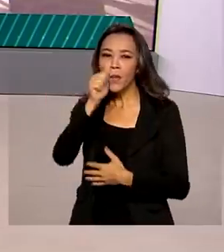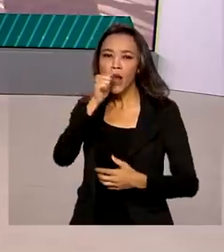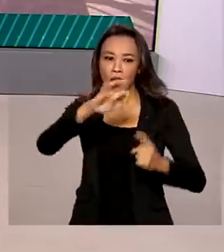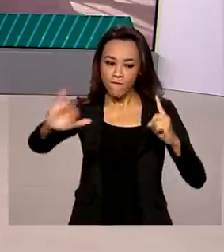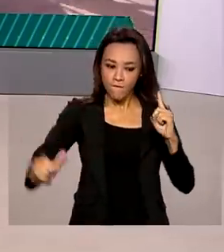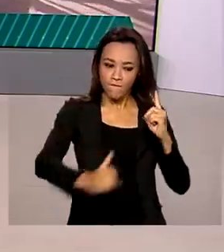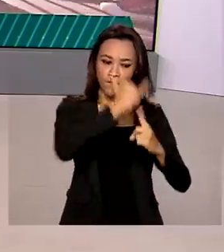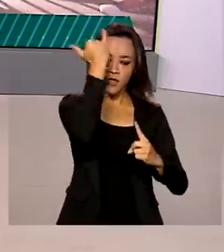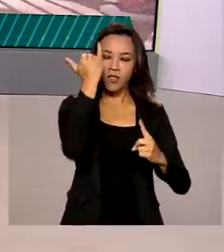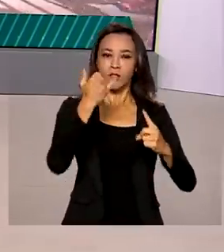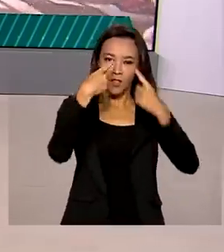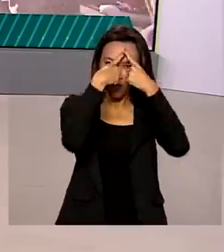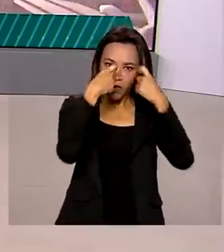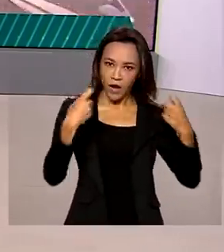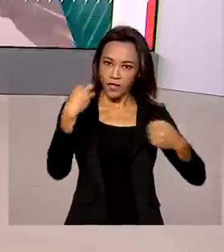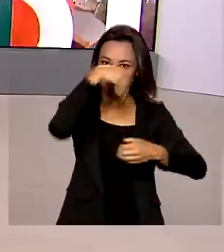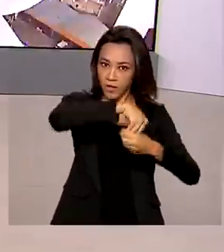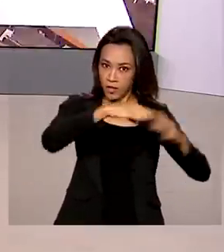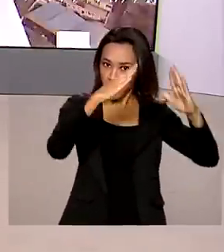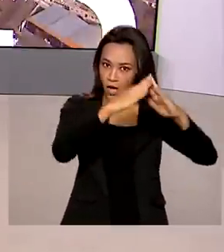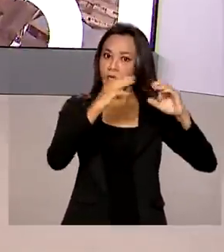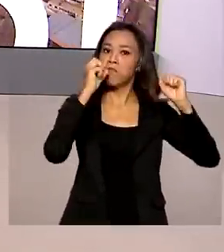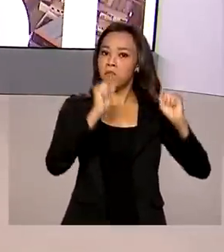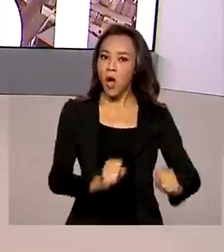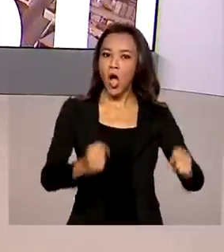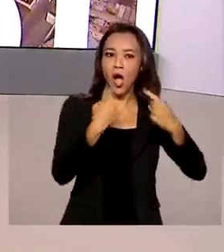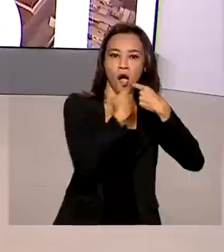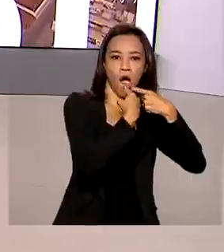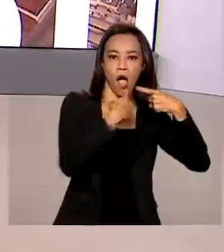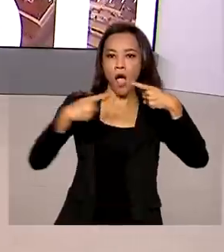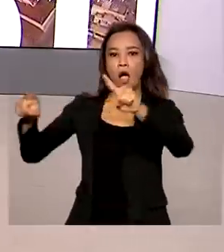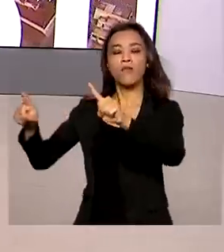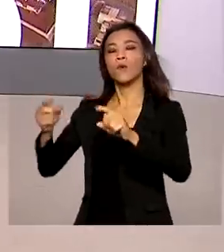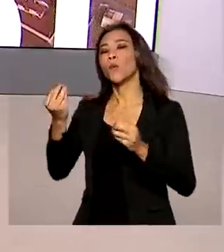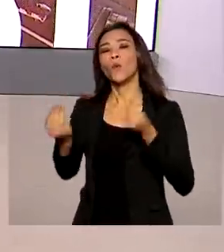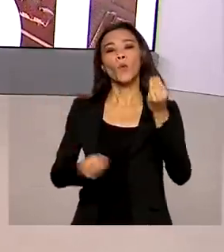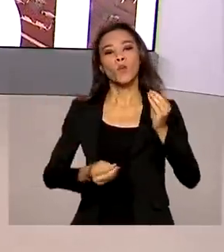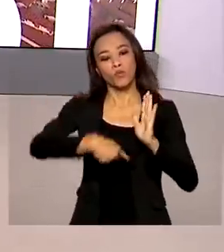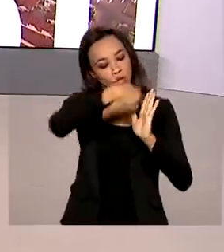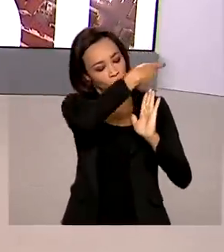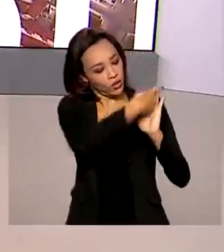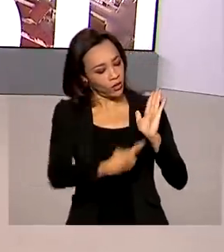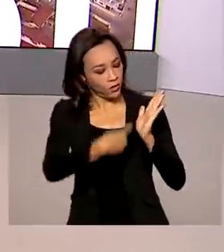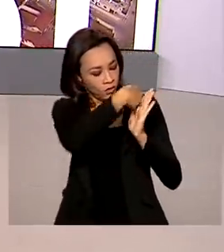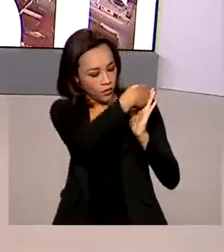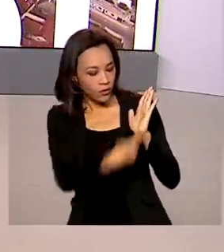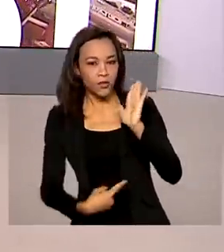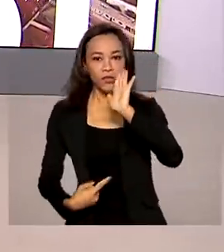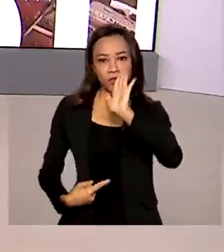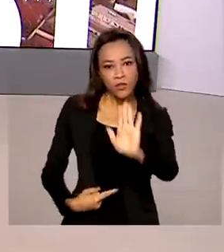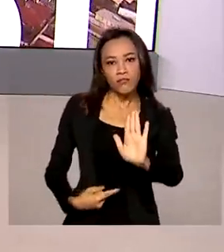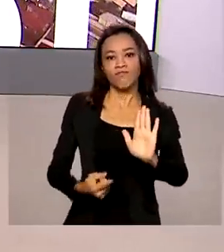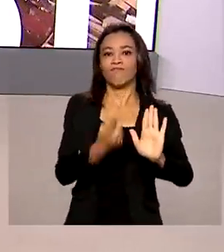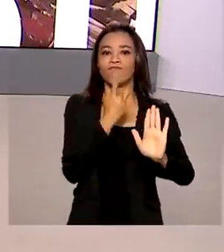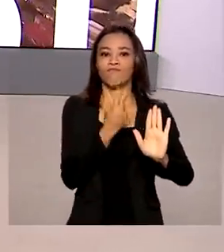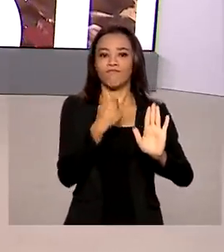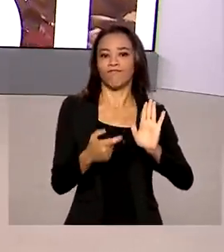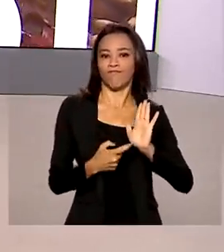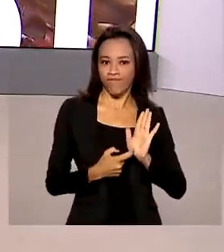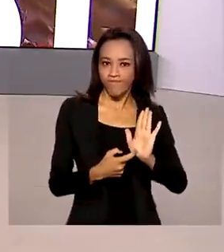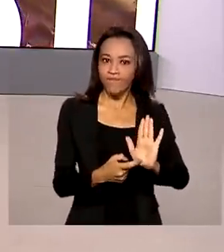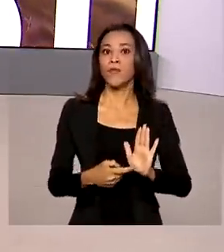de violência doméstica poderá denunciar o agressor com apenas um gesto. Um X na mão. O presidente Jair Bolsonaro